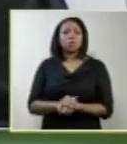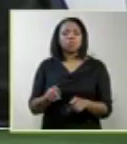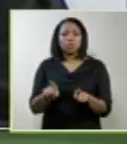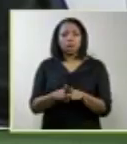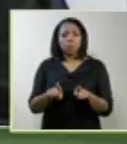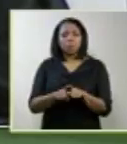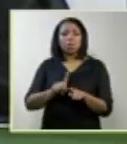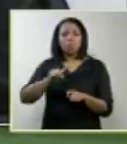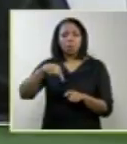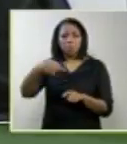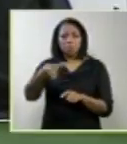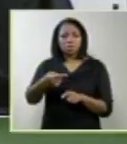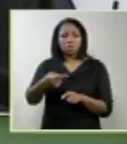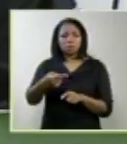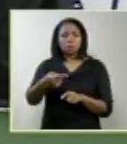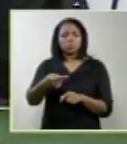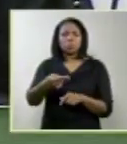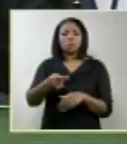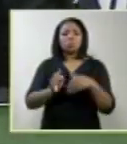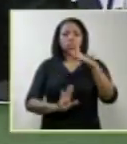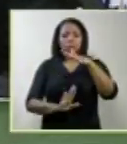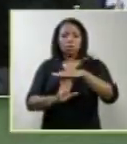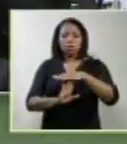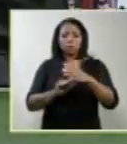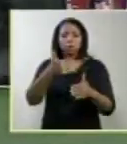a sequência, logo após.